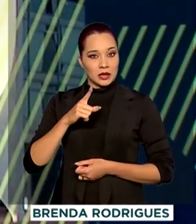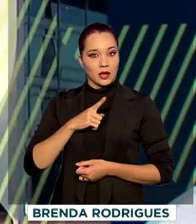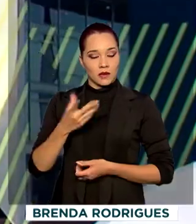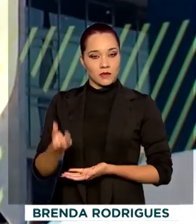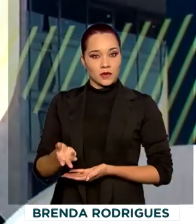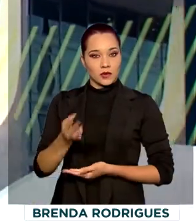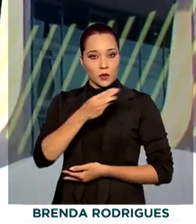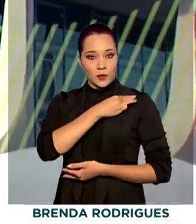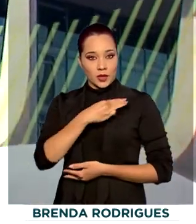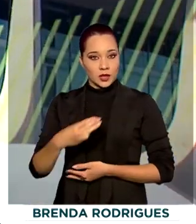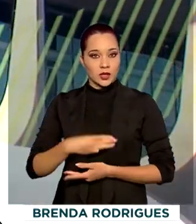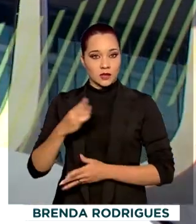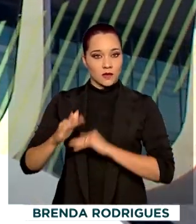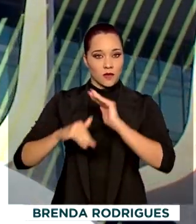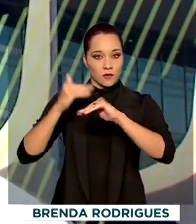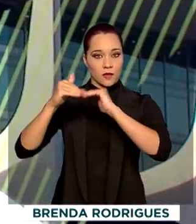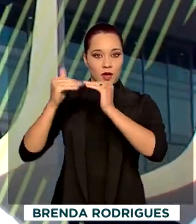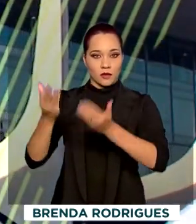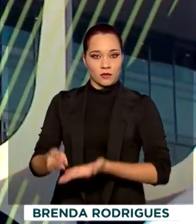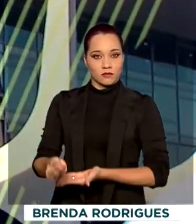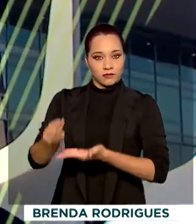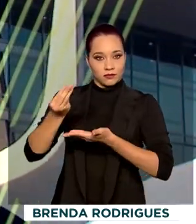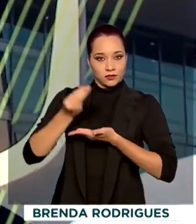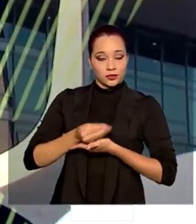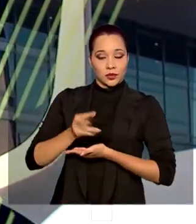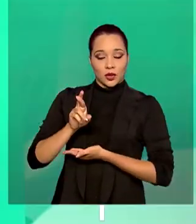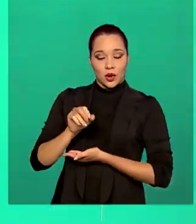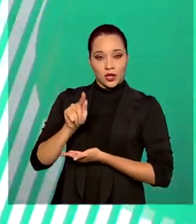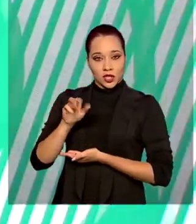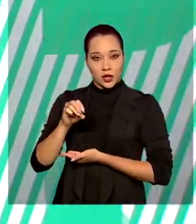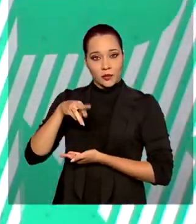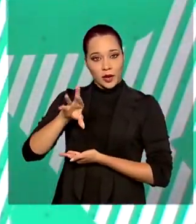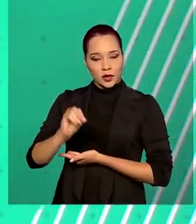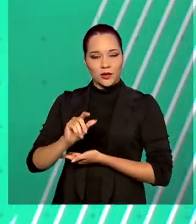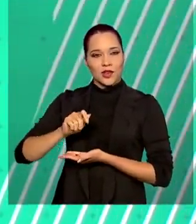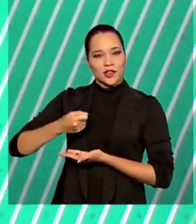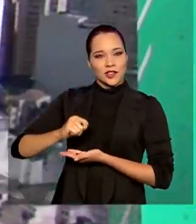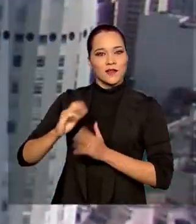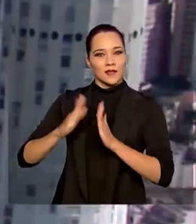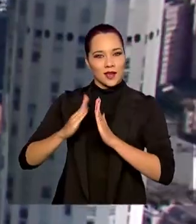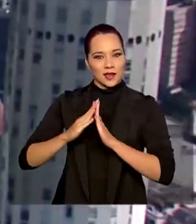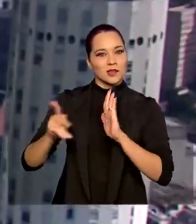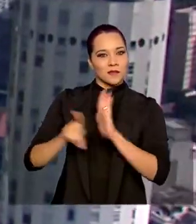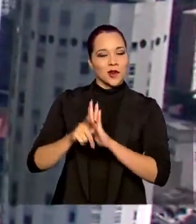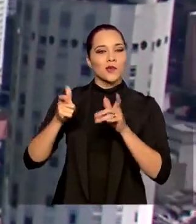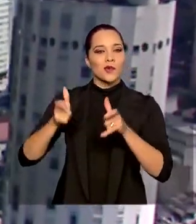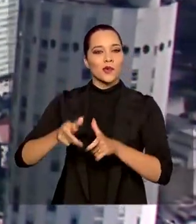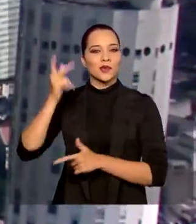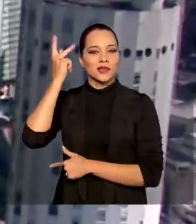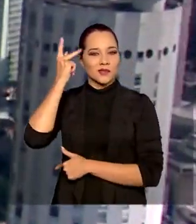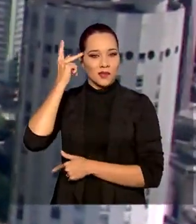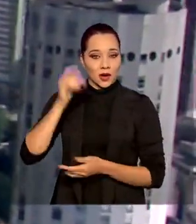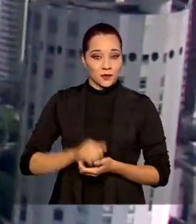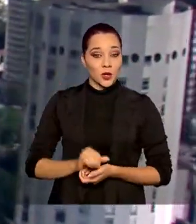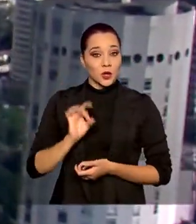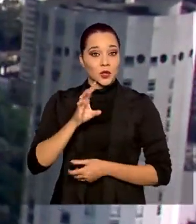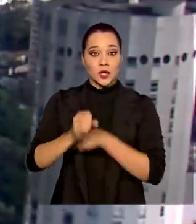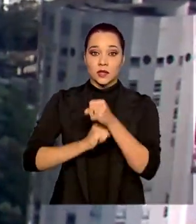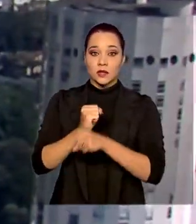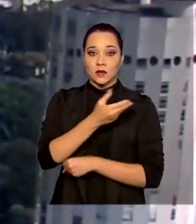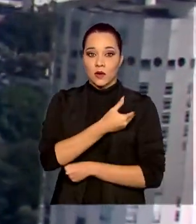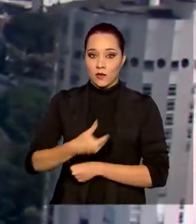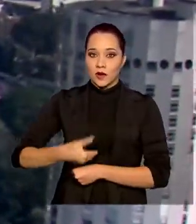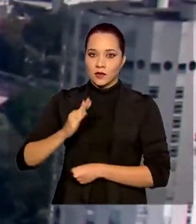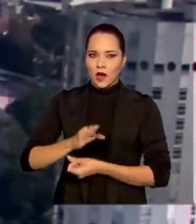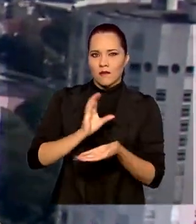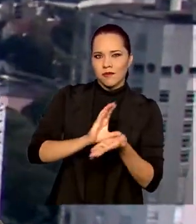mãos do ministro do desenvolvimento regional, Rogério Marinho, as chaves da casa própria em São Paulo. Só neste ano, o governo